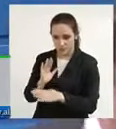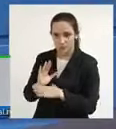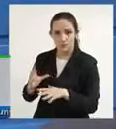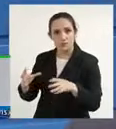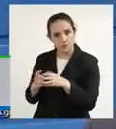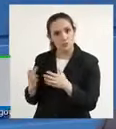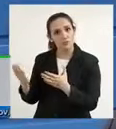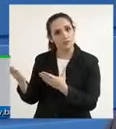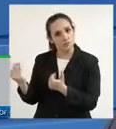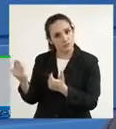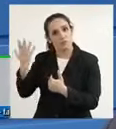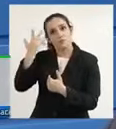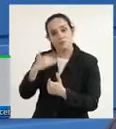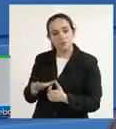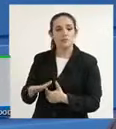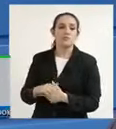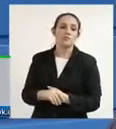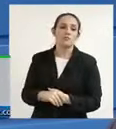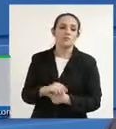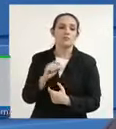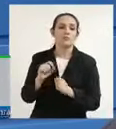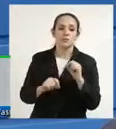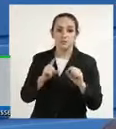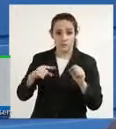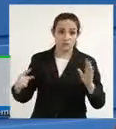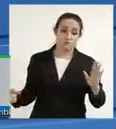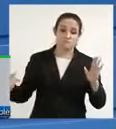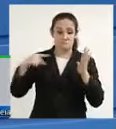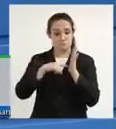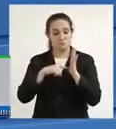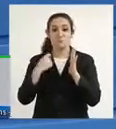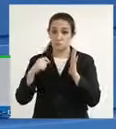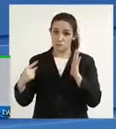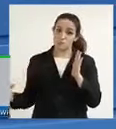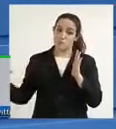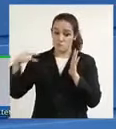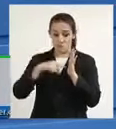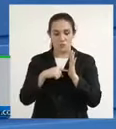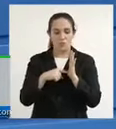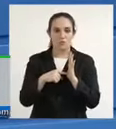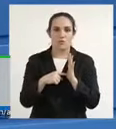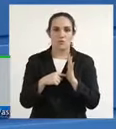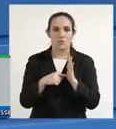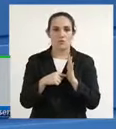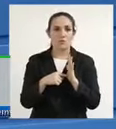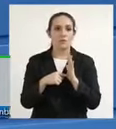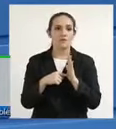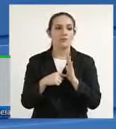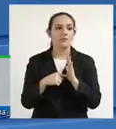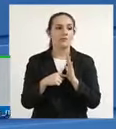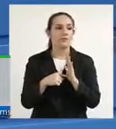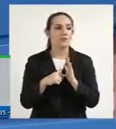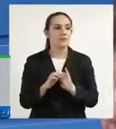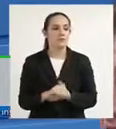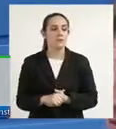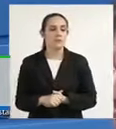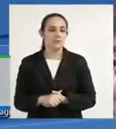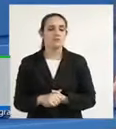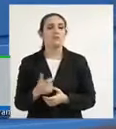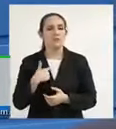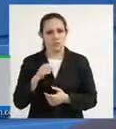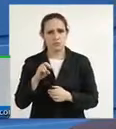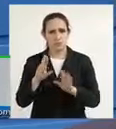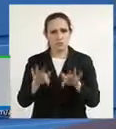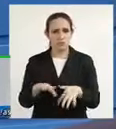vida prezam realmente pelo respeito é justamente a denúncia e muitos mesmo do ponto de vista já